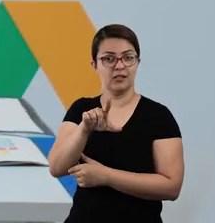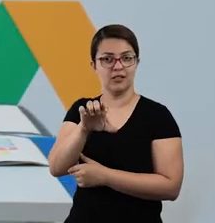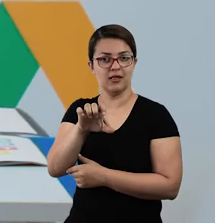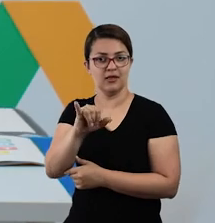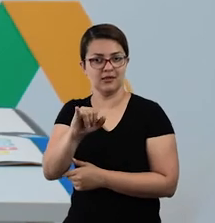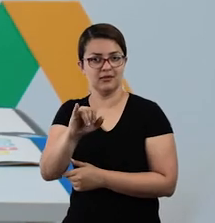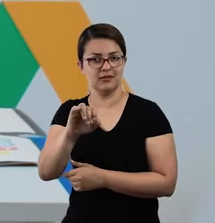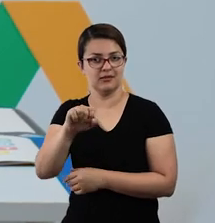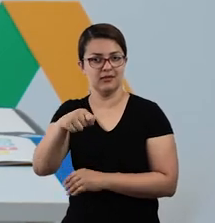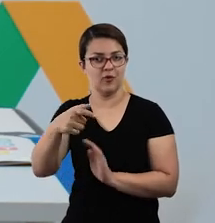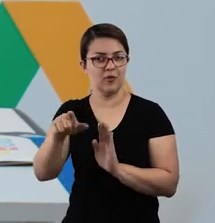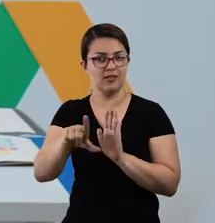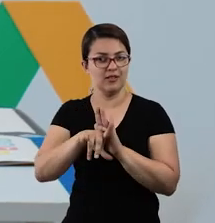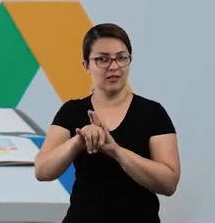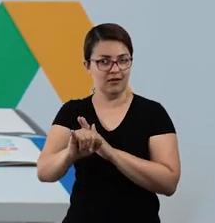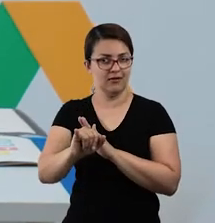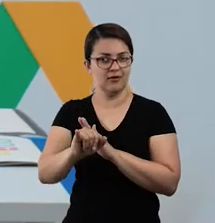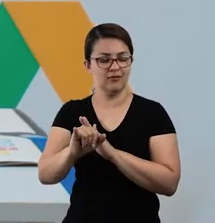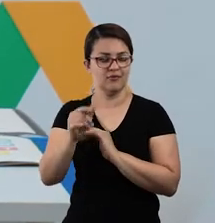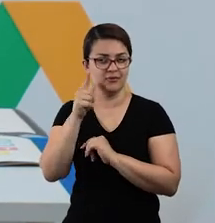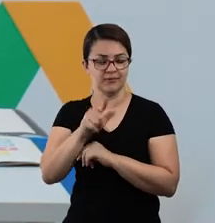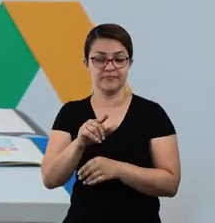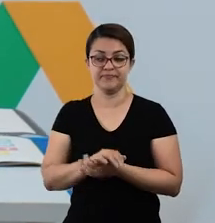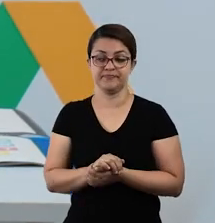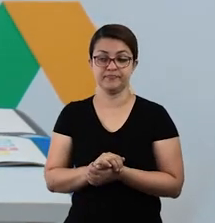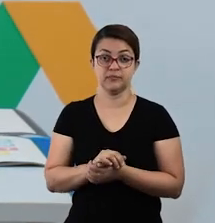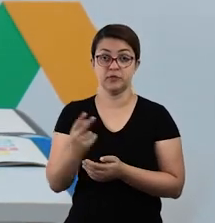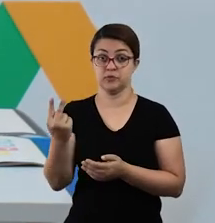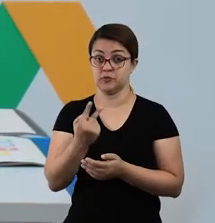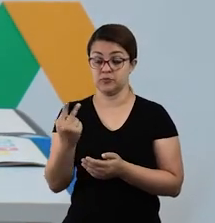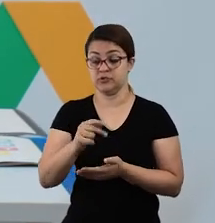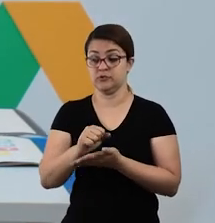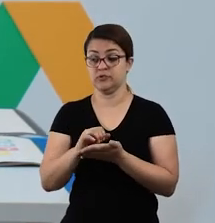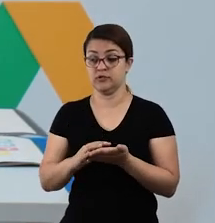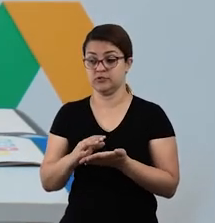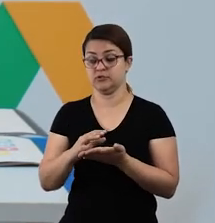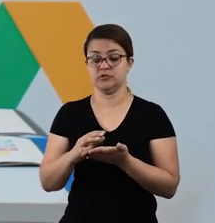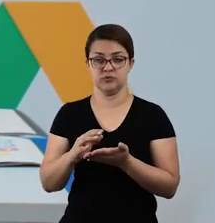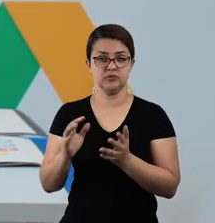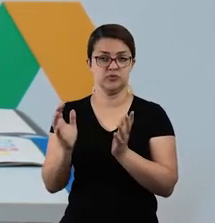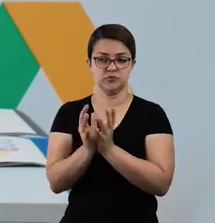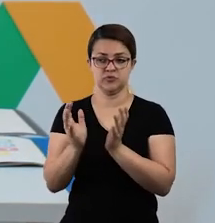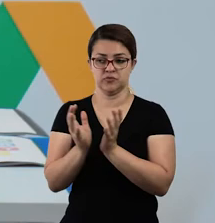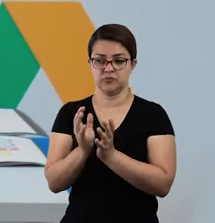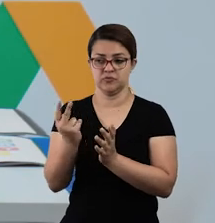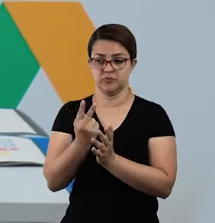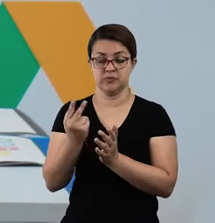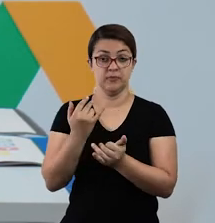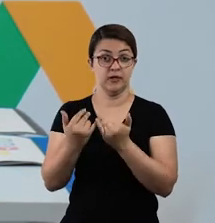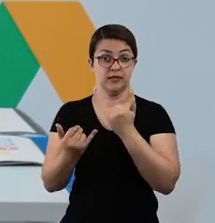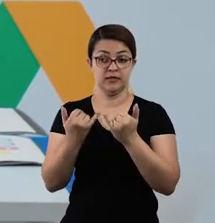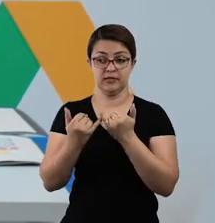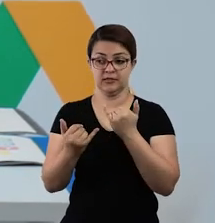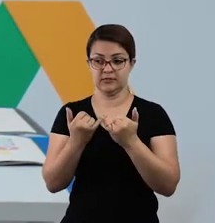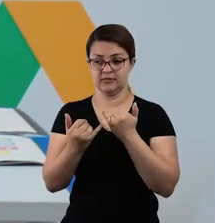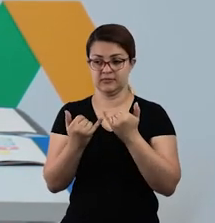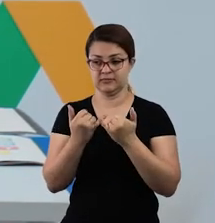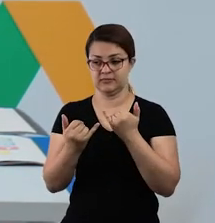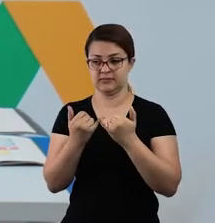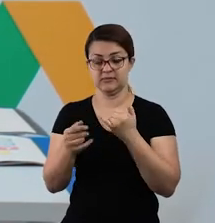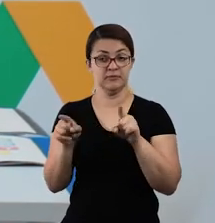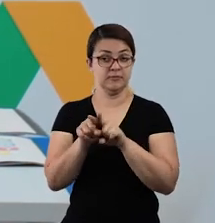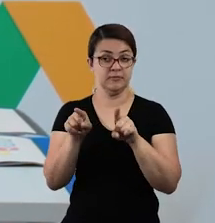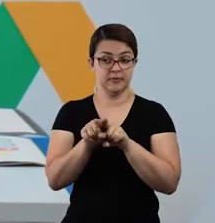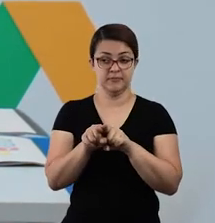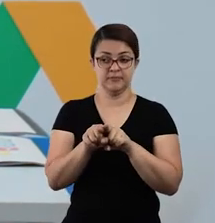E a segunda atividade de língua portuguesa para o termo 2, também é parecida com aquela outra do termo 1. Vocês também vão